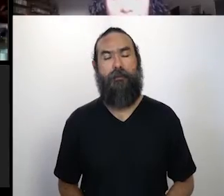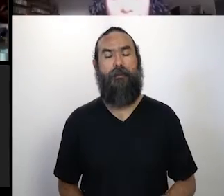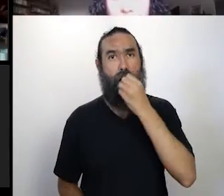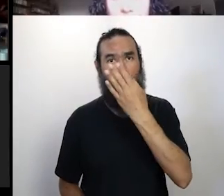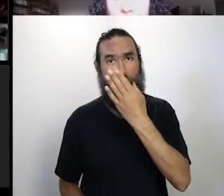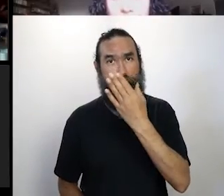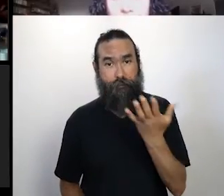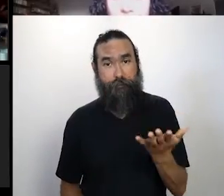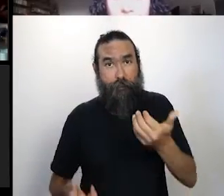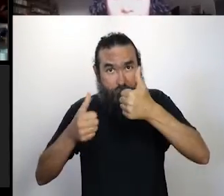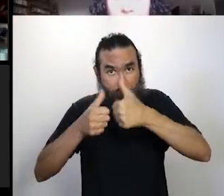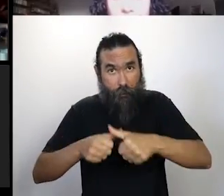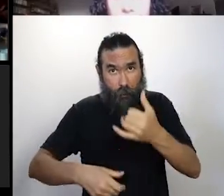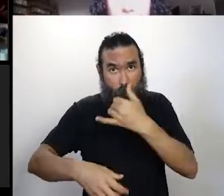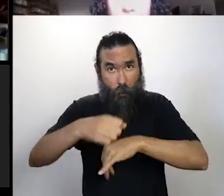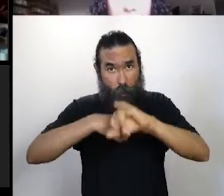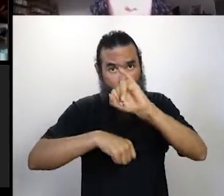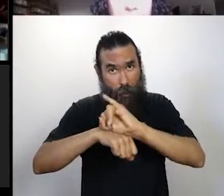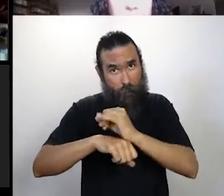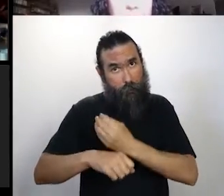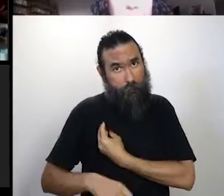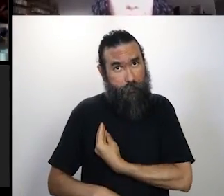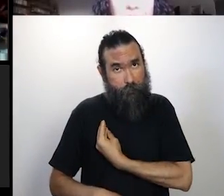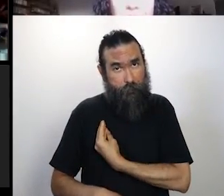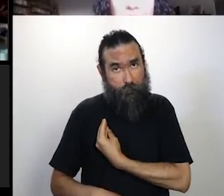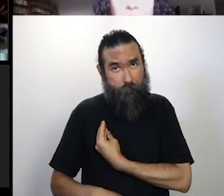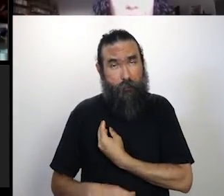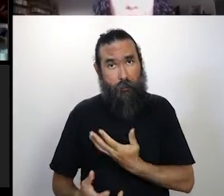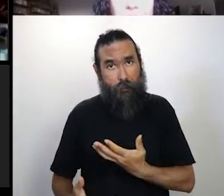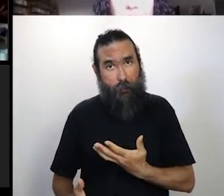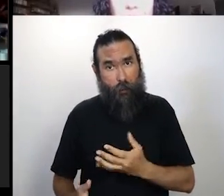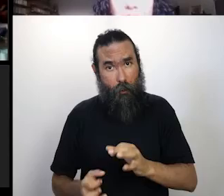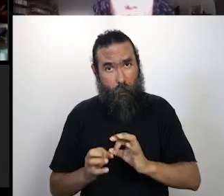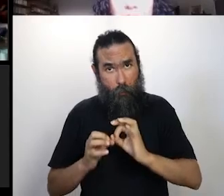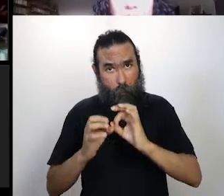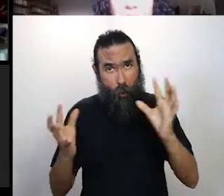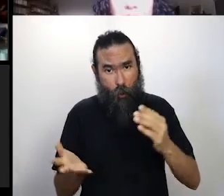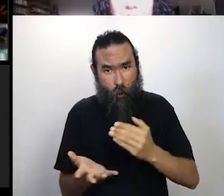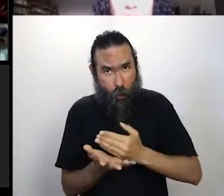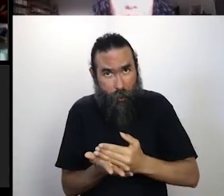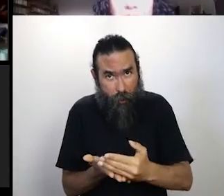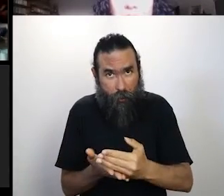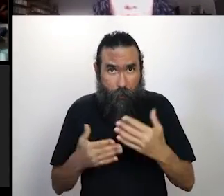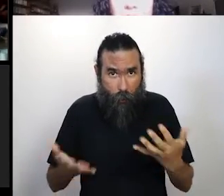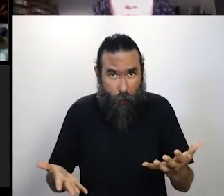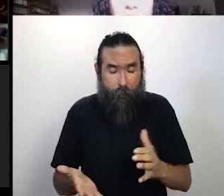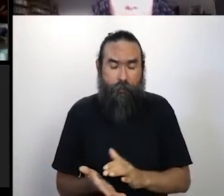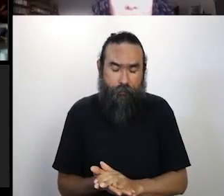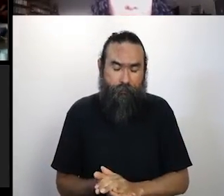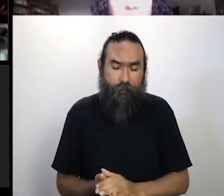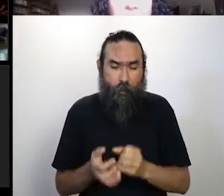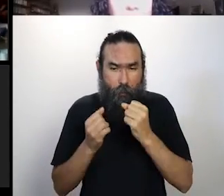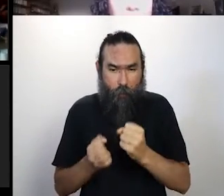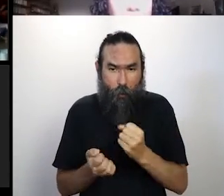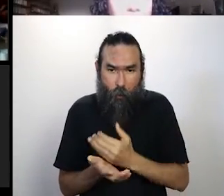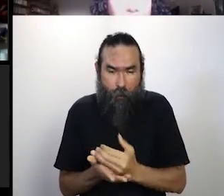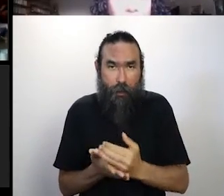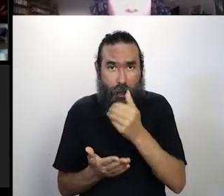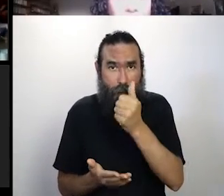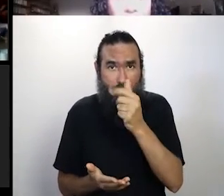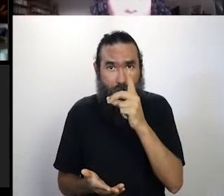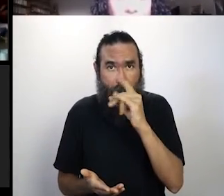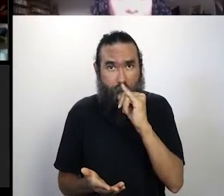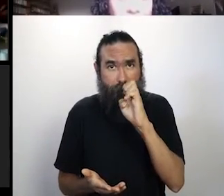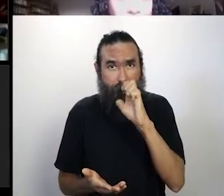Bom, tá online? Posso dar a fazer a abertura aqui, então? Pode sim, Adiel.